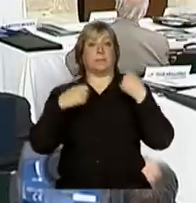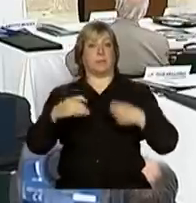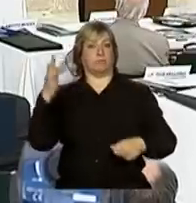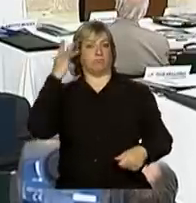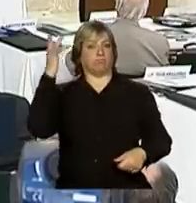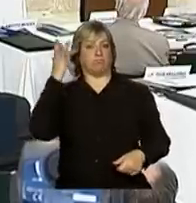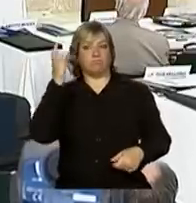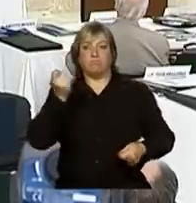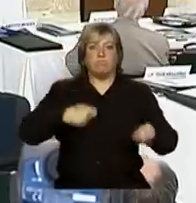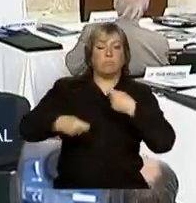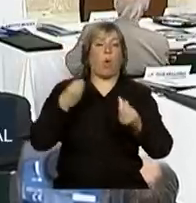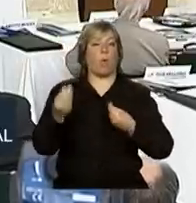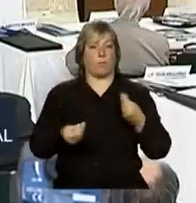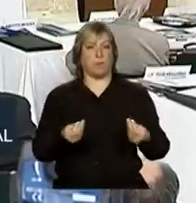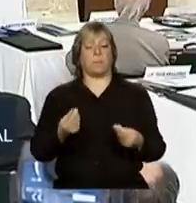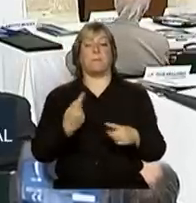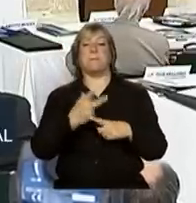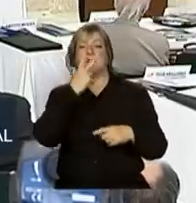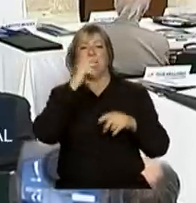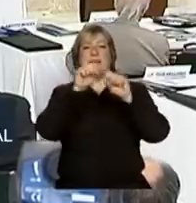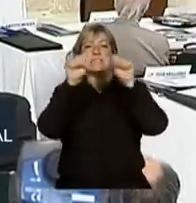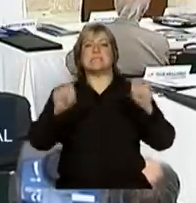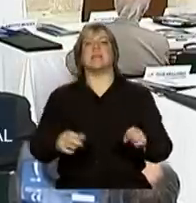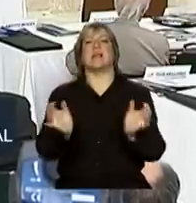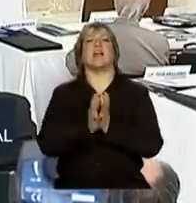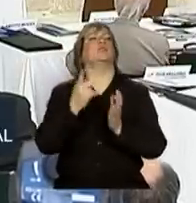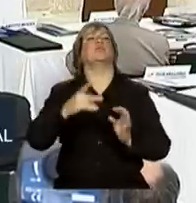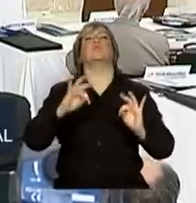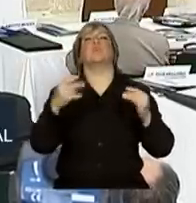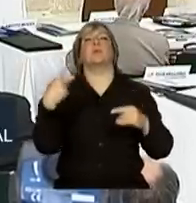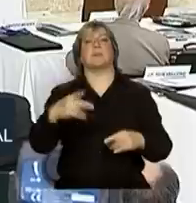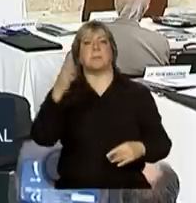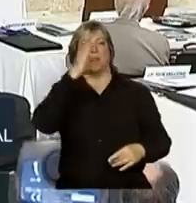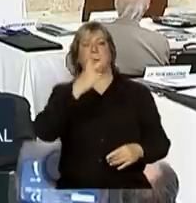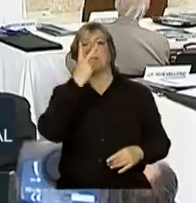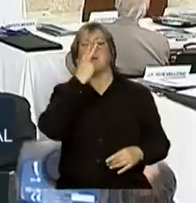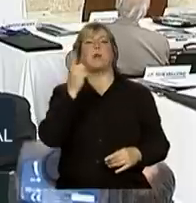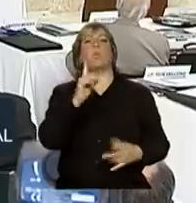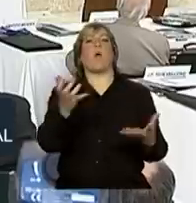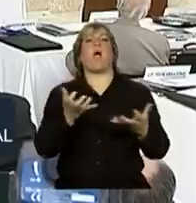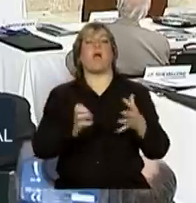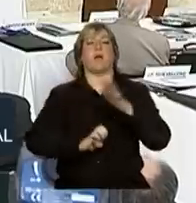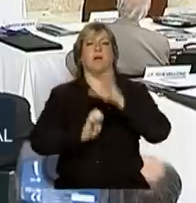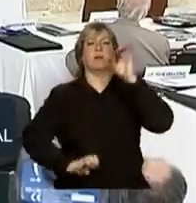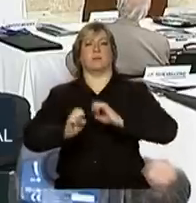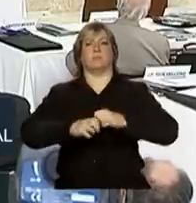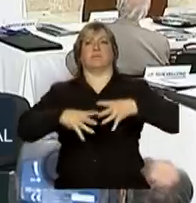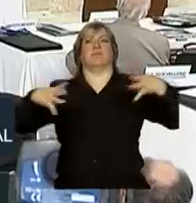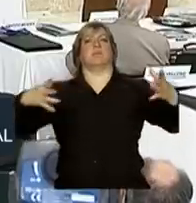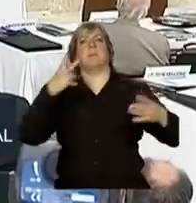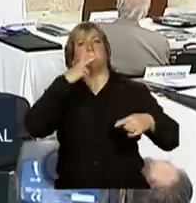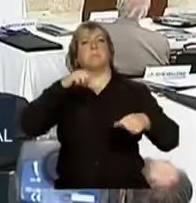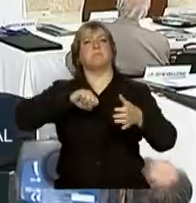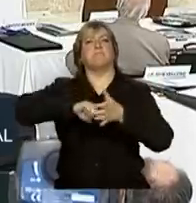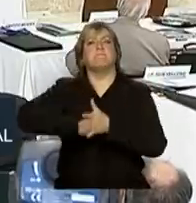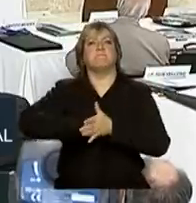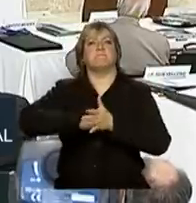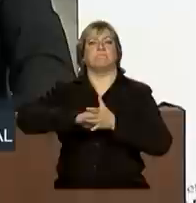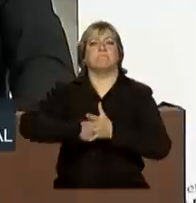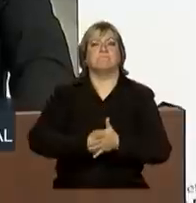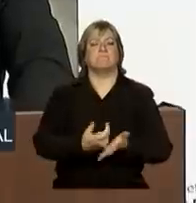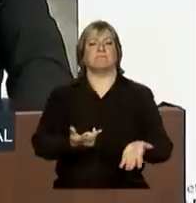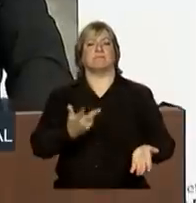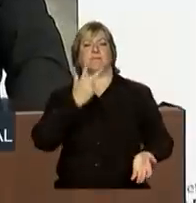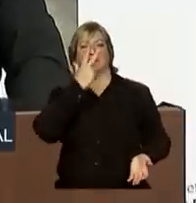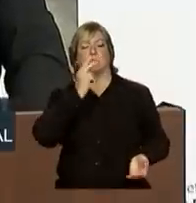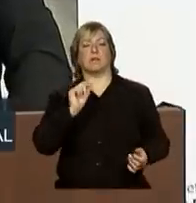herói. Parece que o sistema instalado no Brasil não quer que o sistema empresarial floresça. Desde o nascimento de uma empresa até